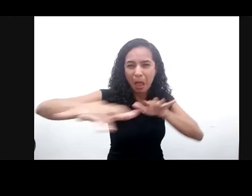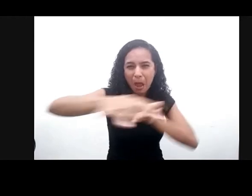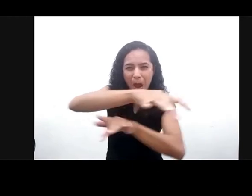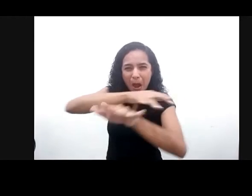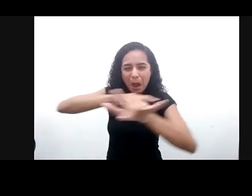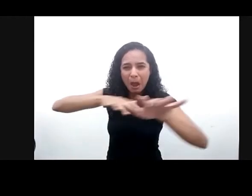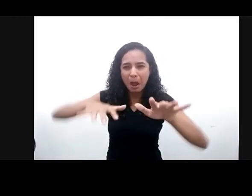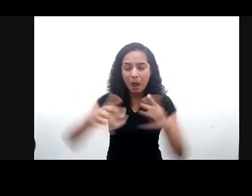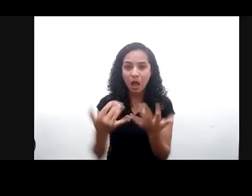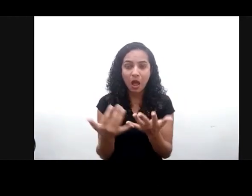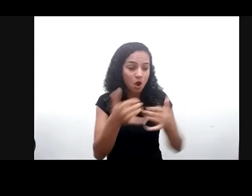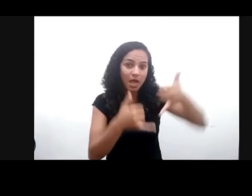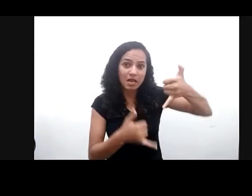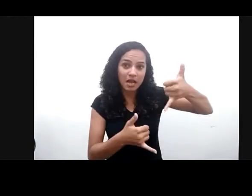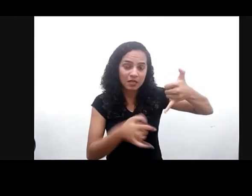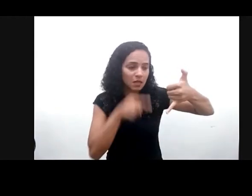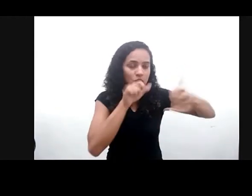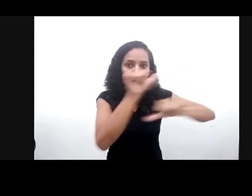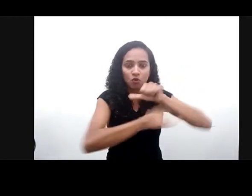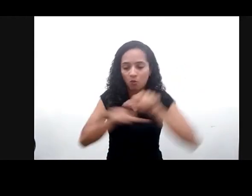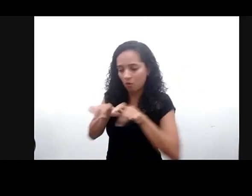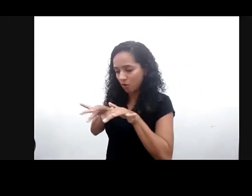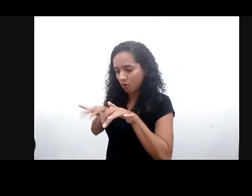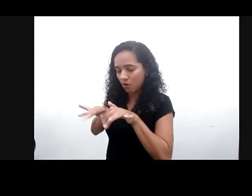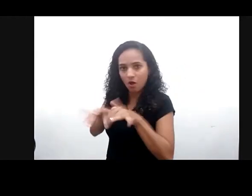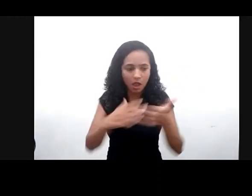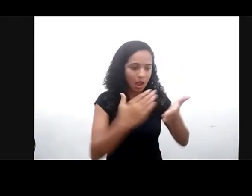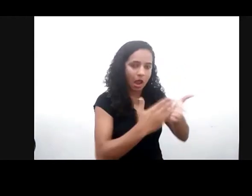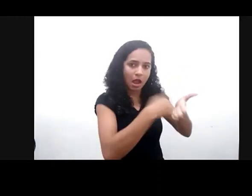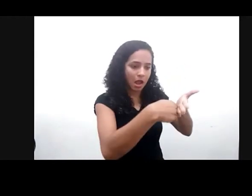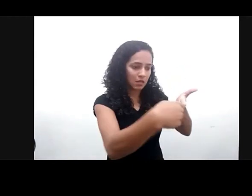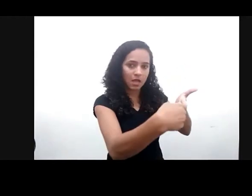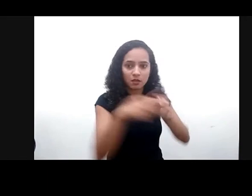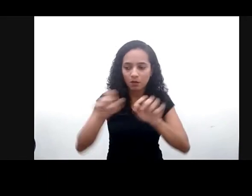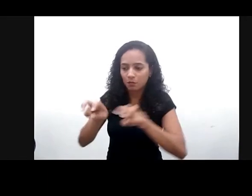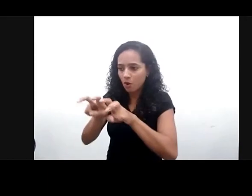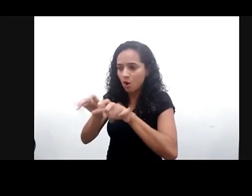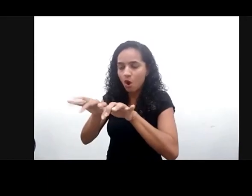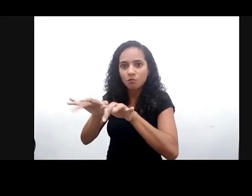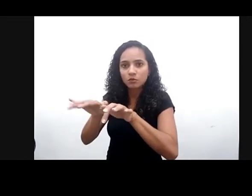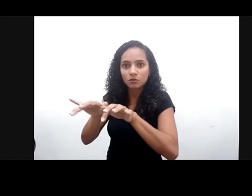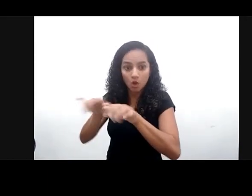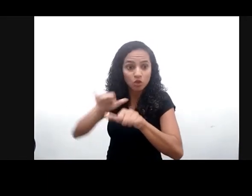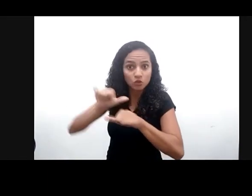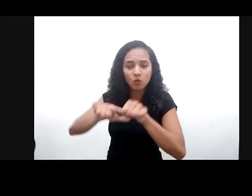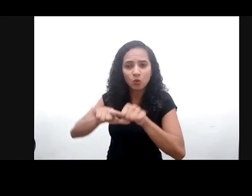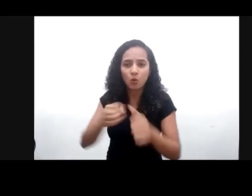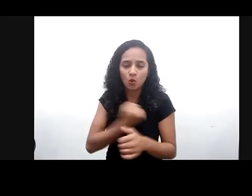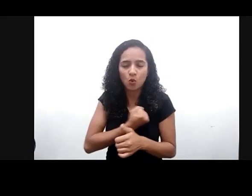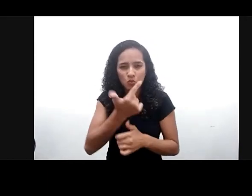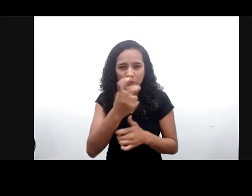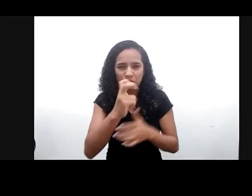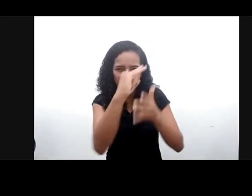canetas por teclados e cadernos por computadores. E o comentário número 25 que trata